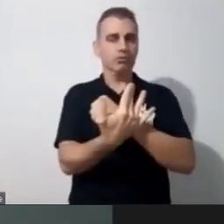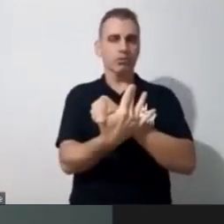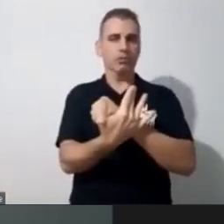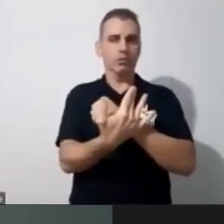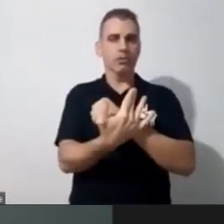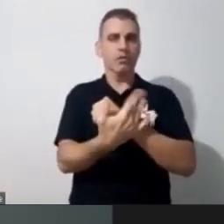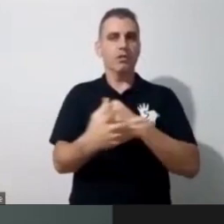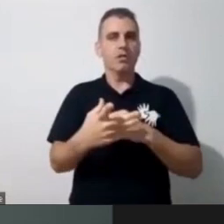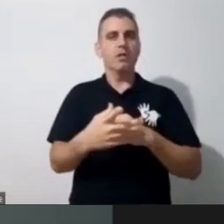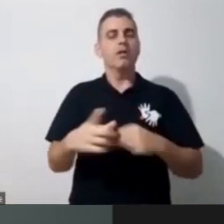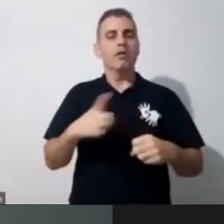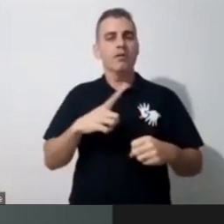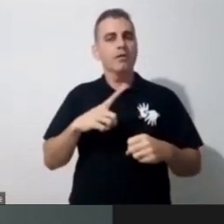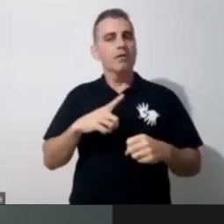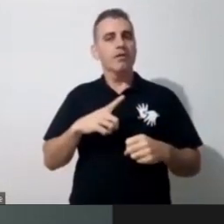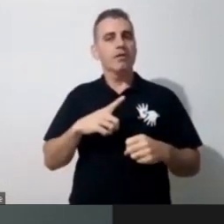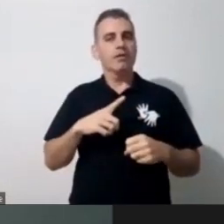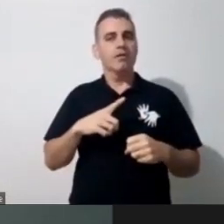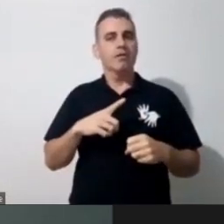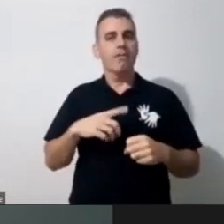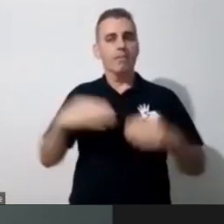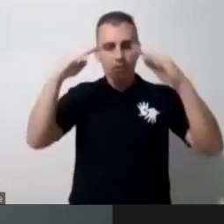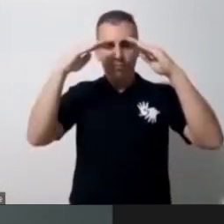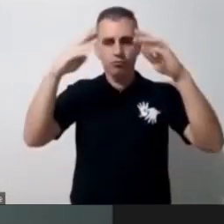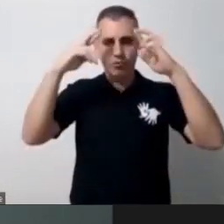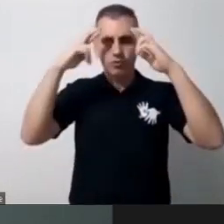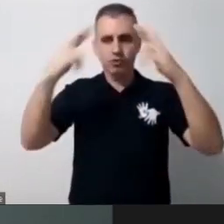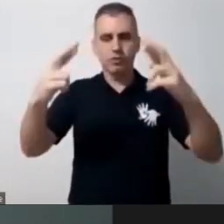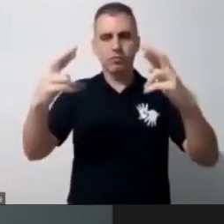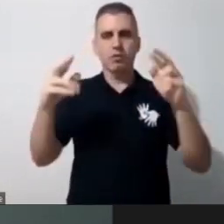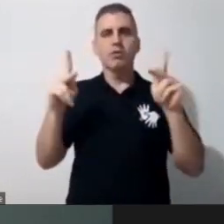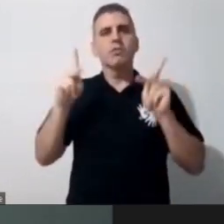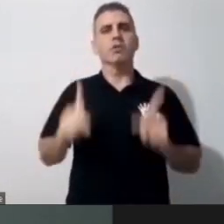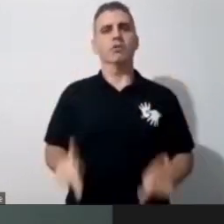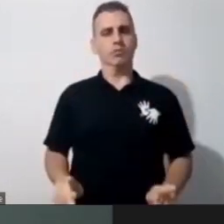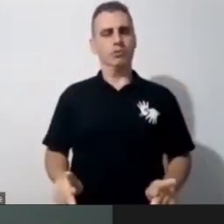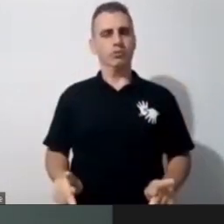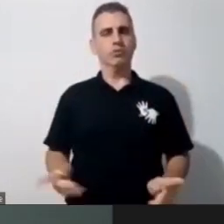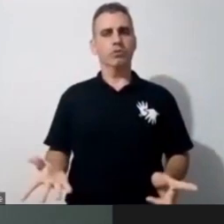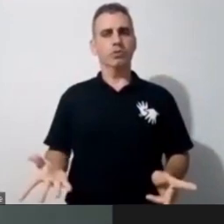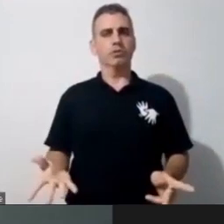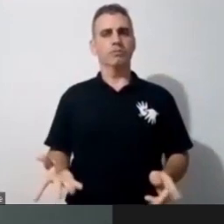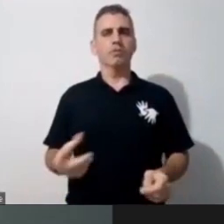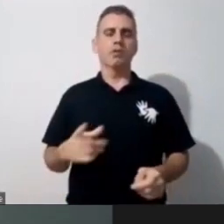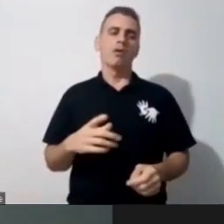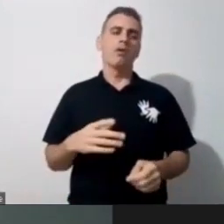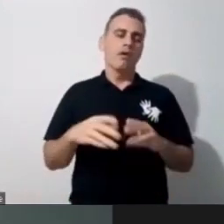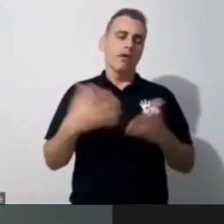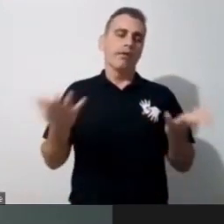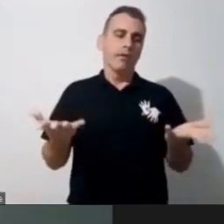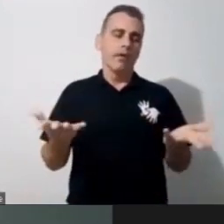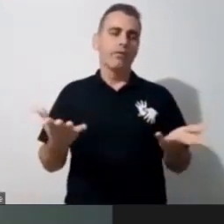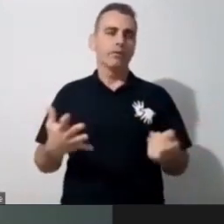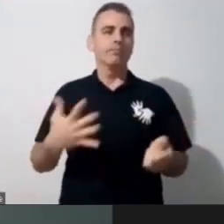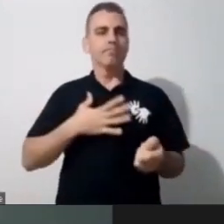próximo, né, enquanto profissional, eu, a minha rotina, ela mudou, mudou sim, mas eu